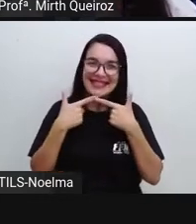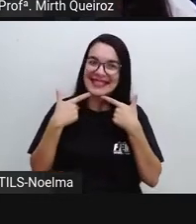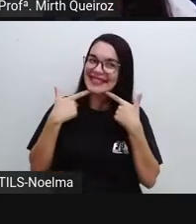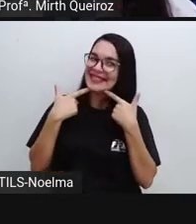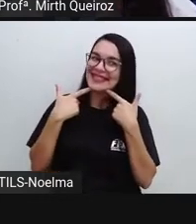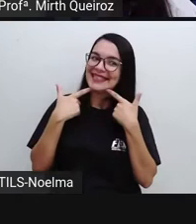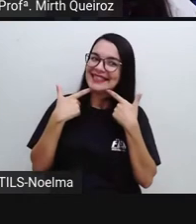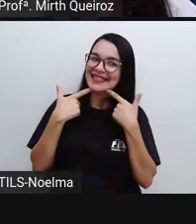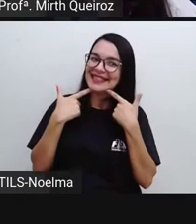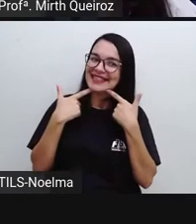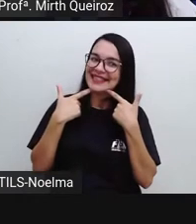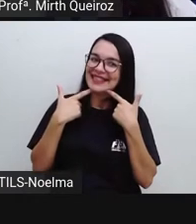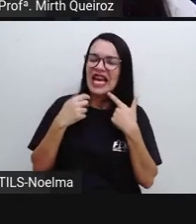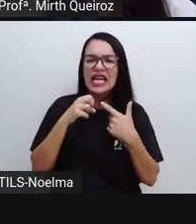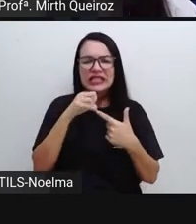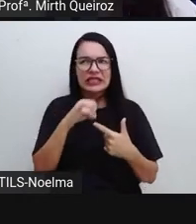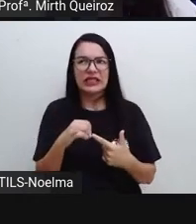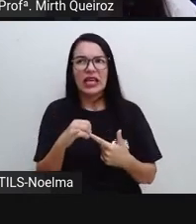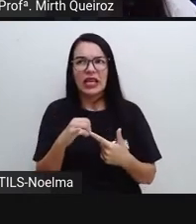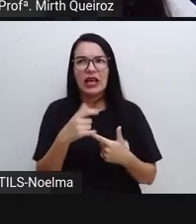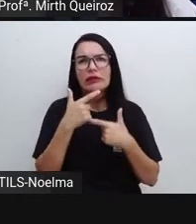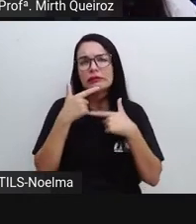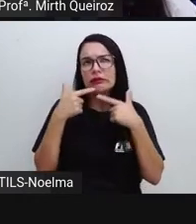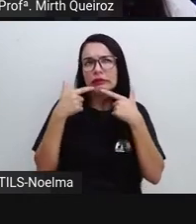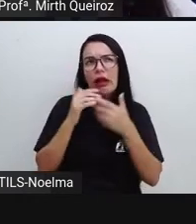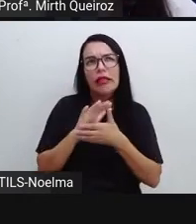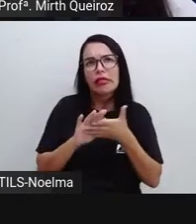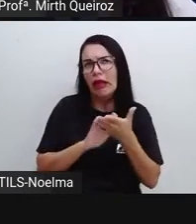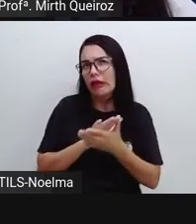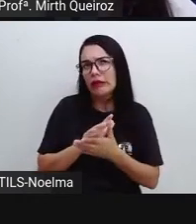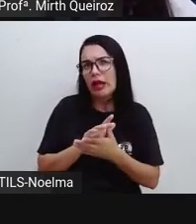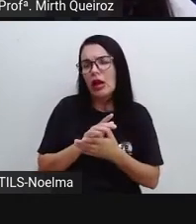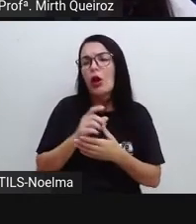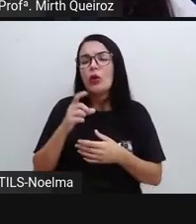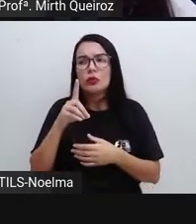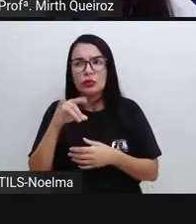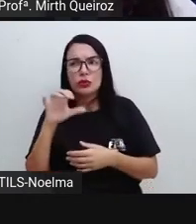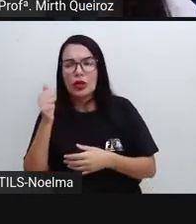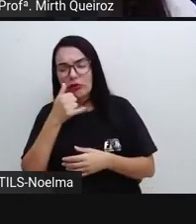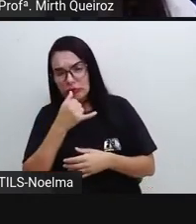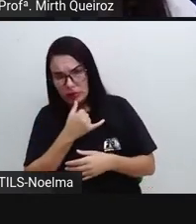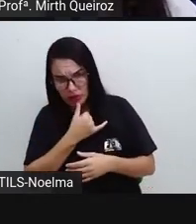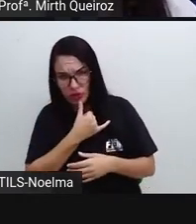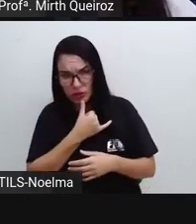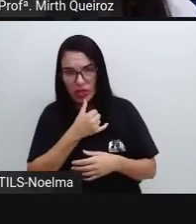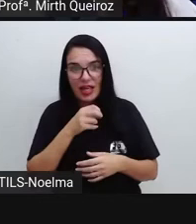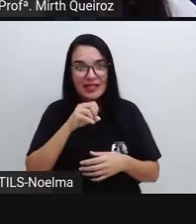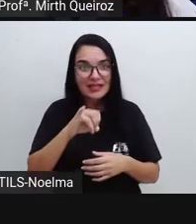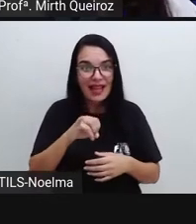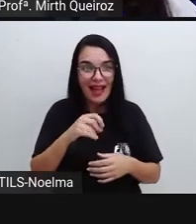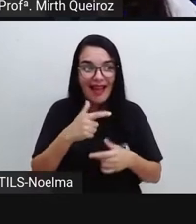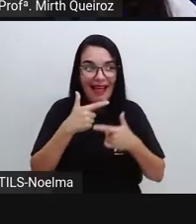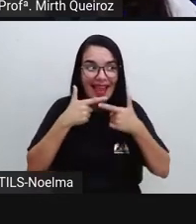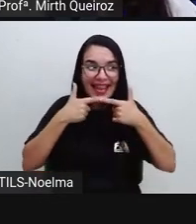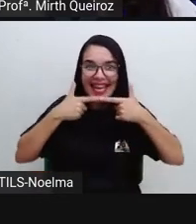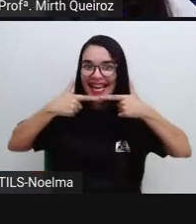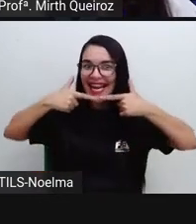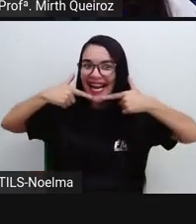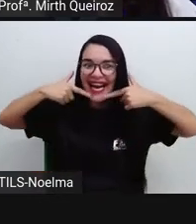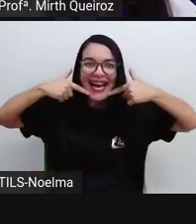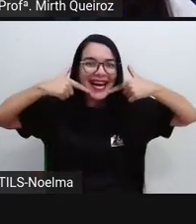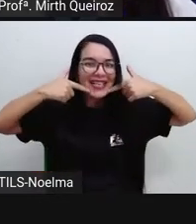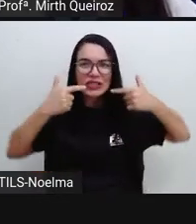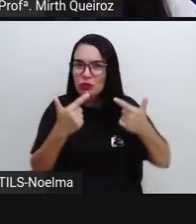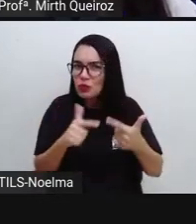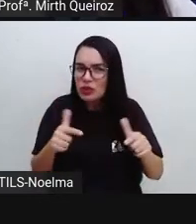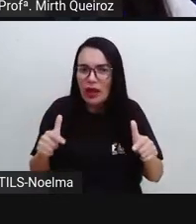Cada dia sem riso, um dia sem sentido. Se não há um largo sorriso envolvido, então não